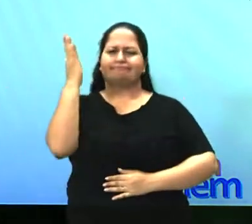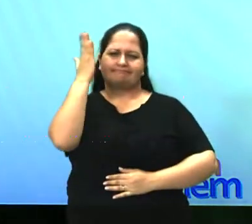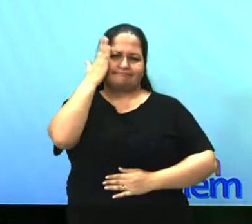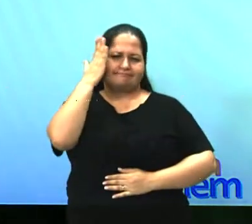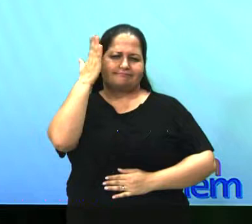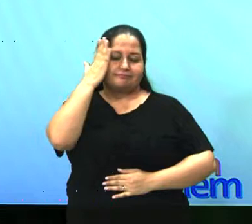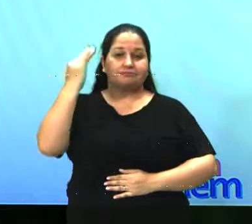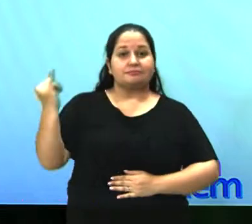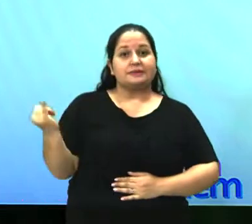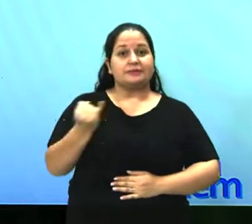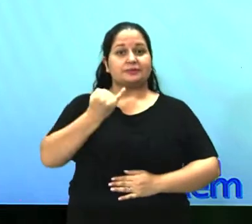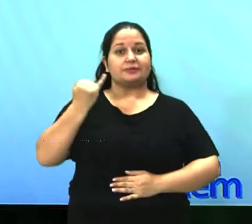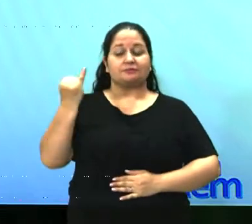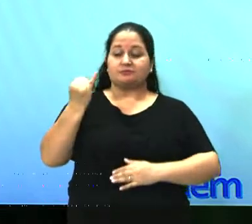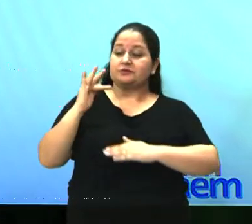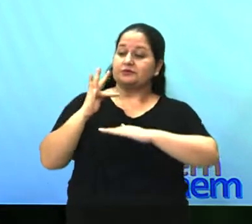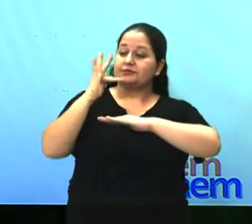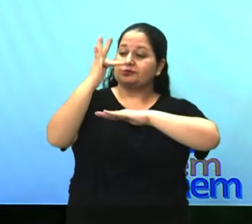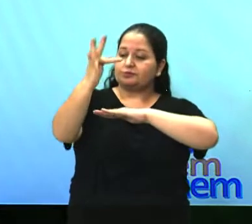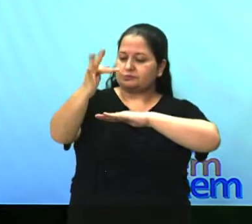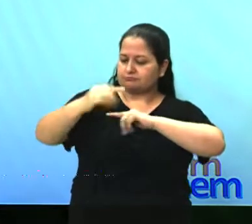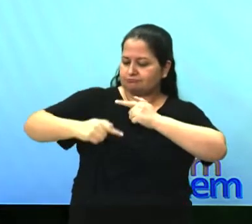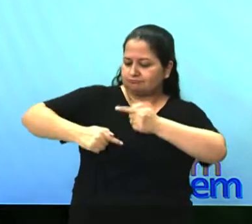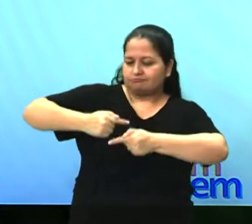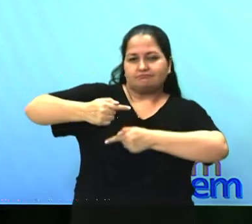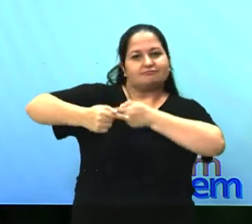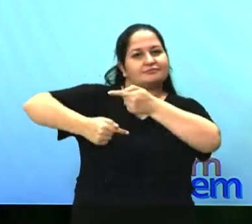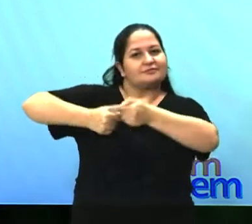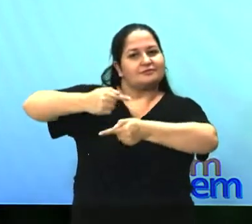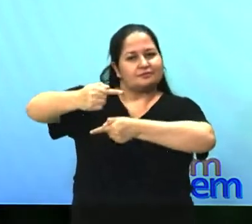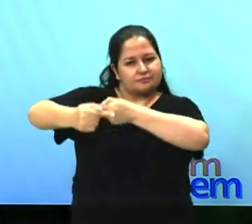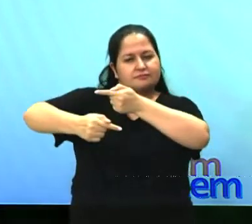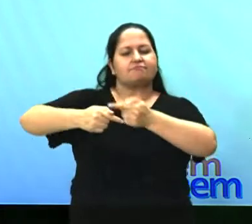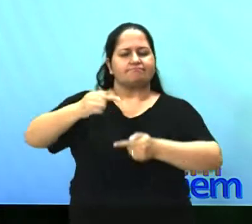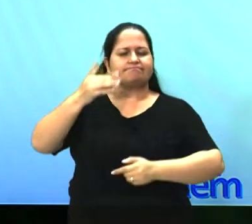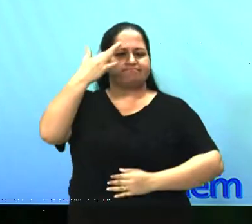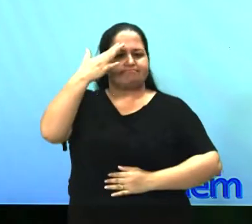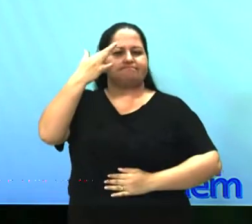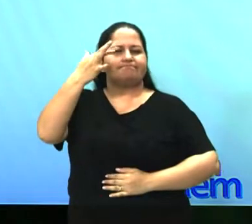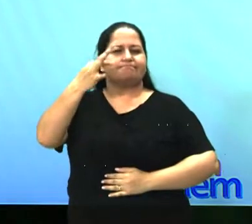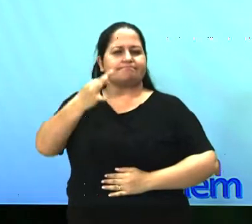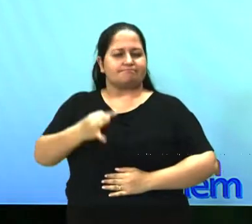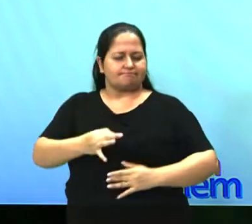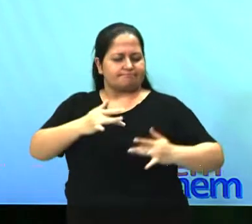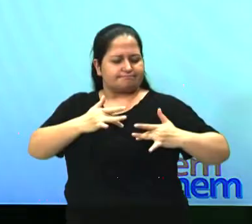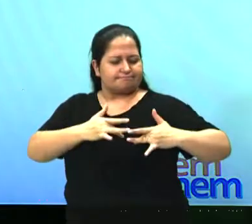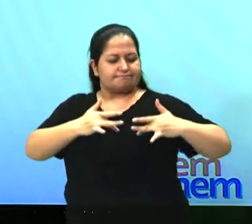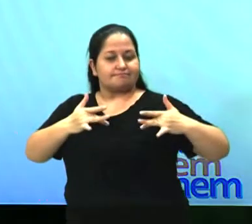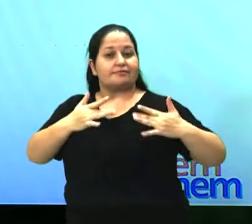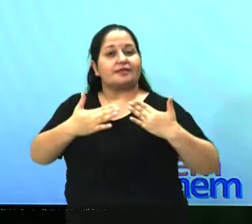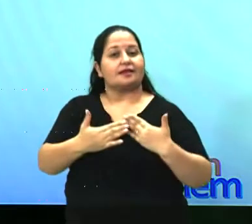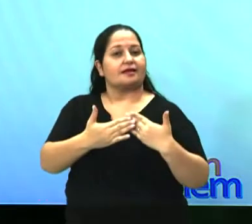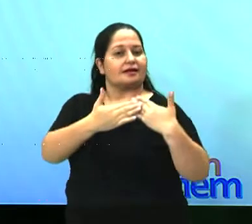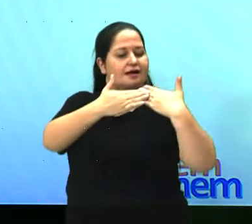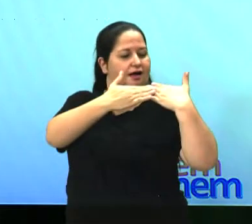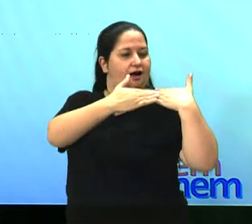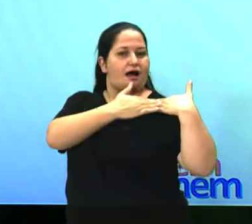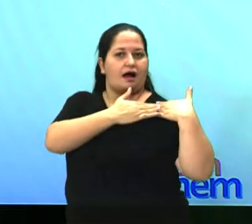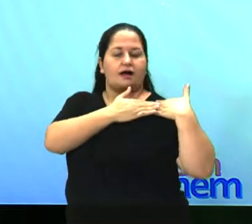e, perante as gerações futuras, se reconhece solidariamente responsável por